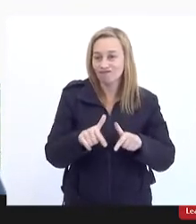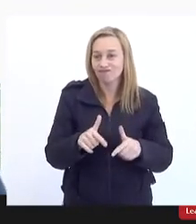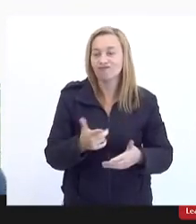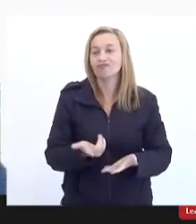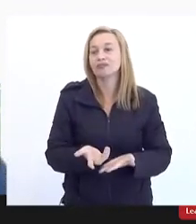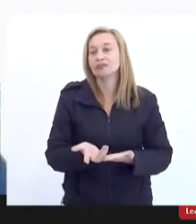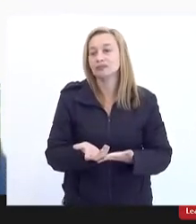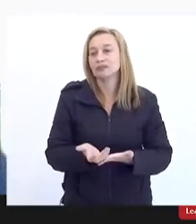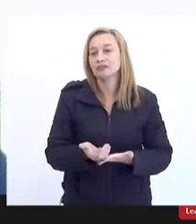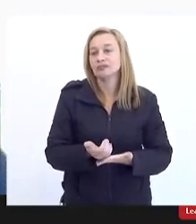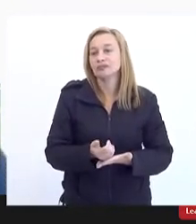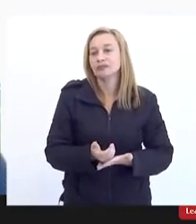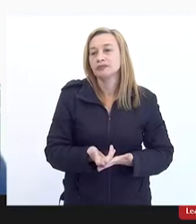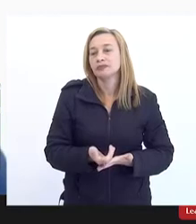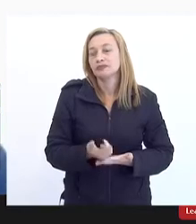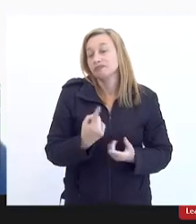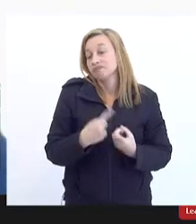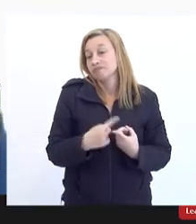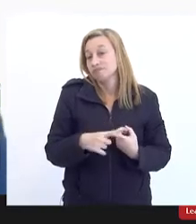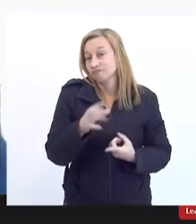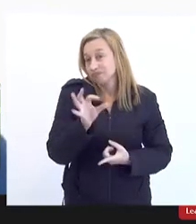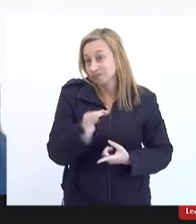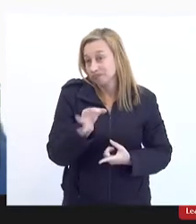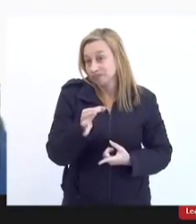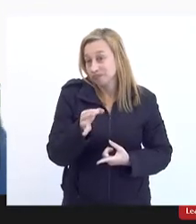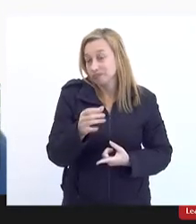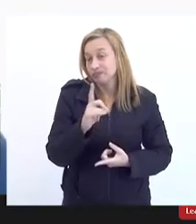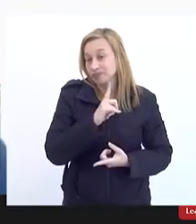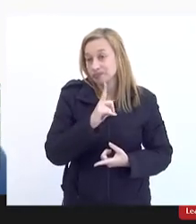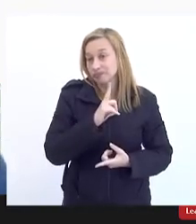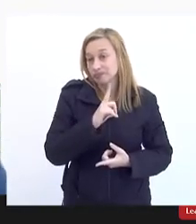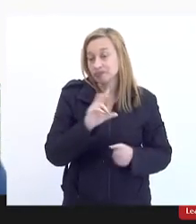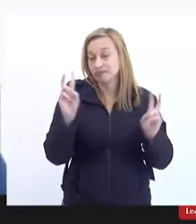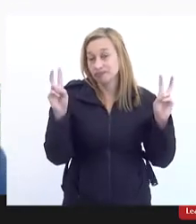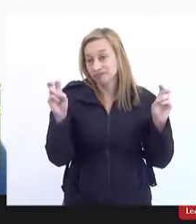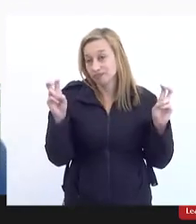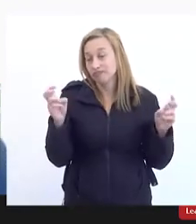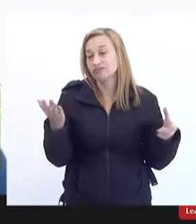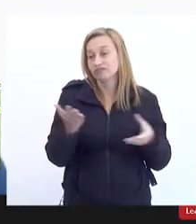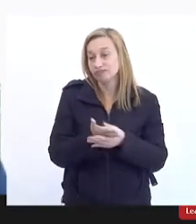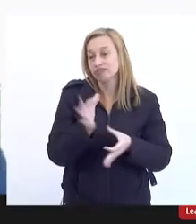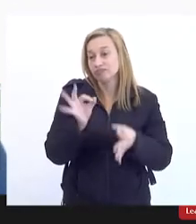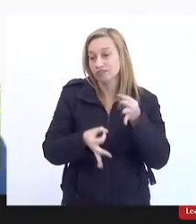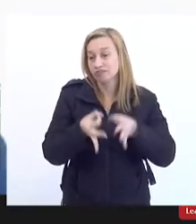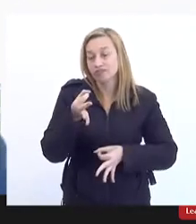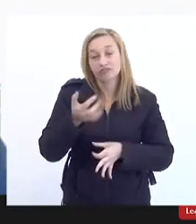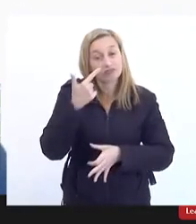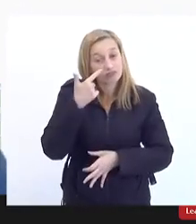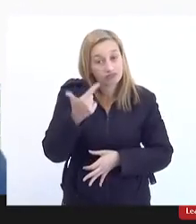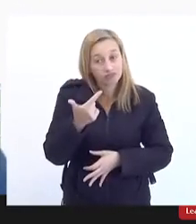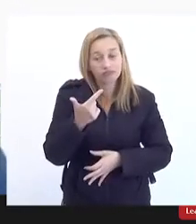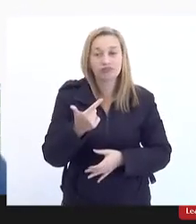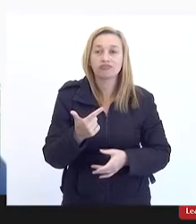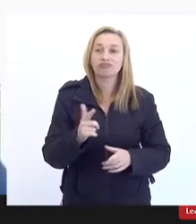ou serviço porque certamente teremos questões judiciais e contratuais a serem revistas pela forma assodada